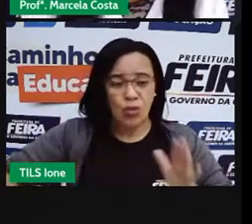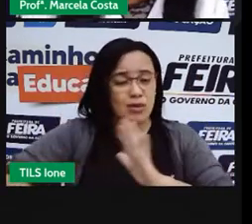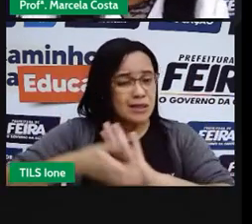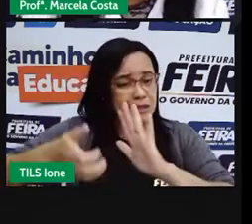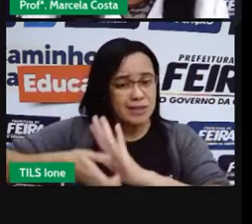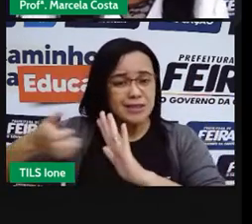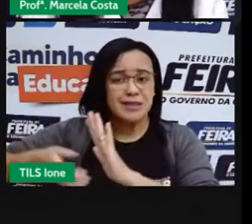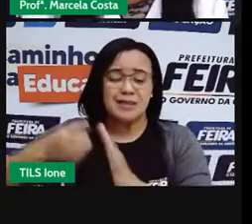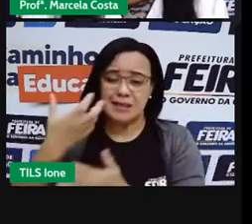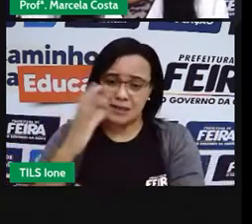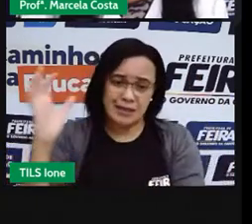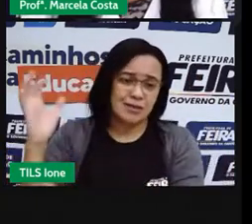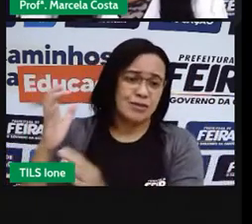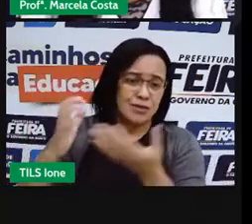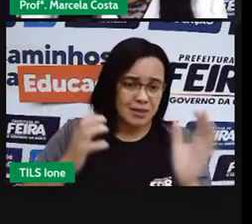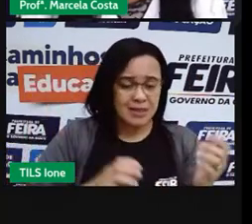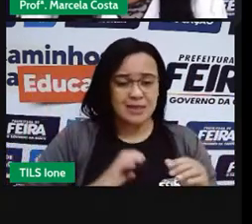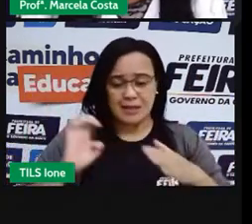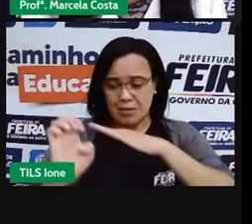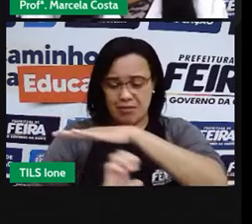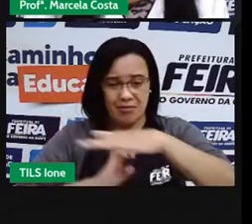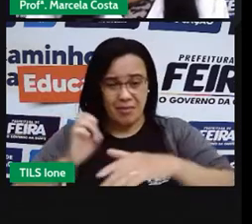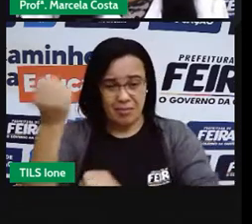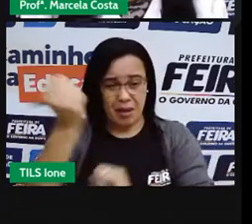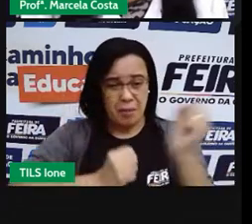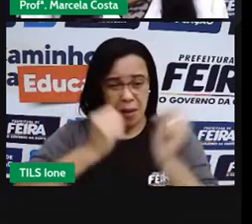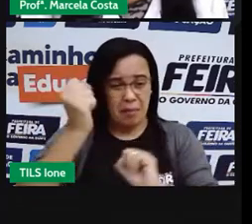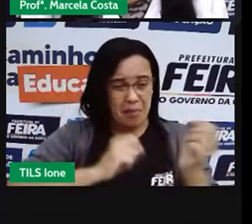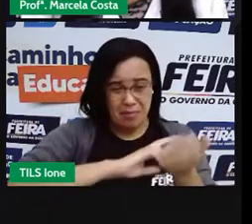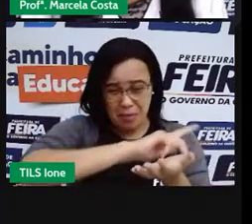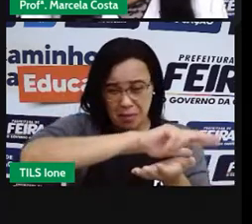para a produção de materiais diversos.